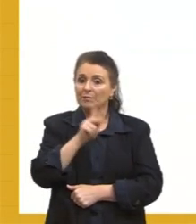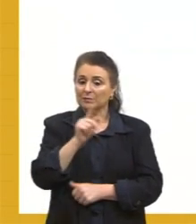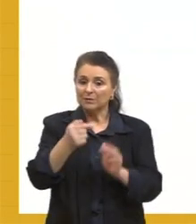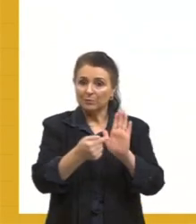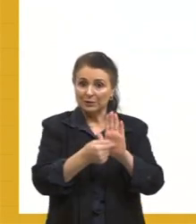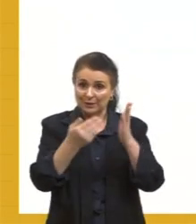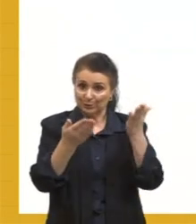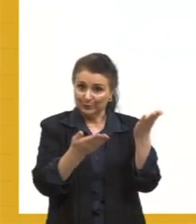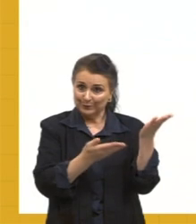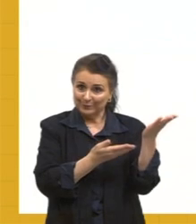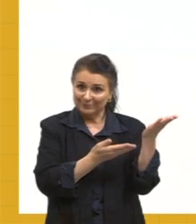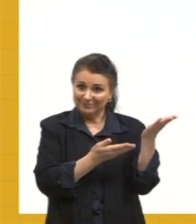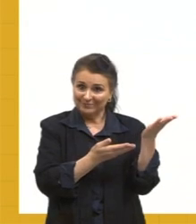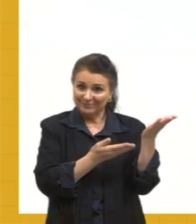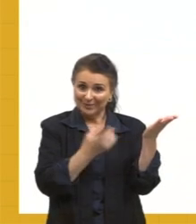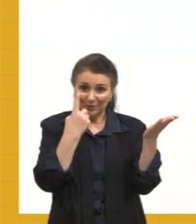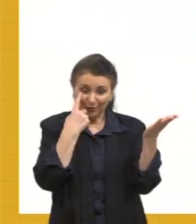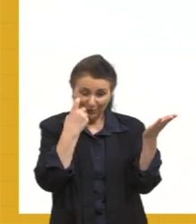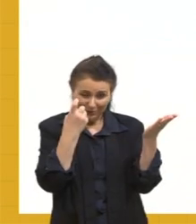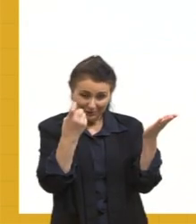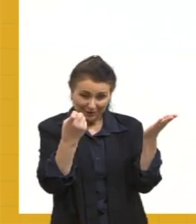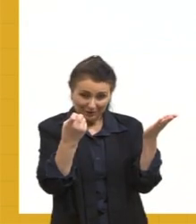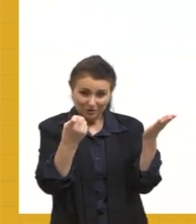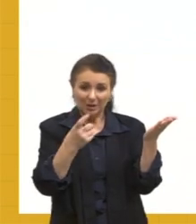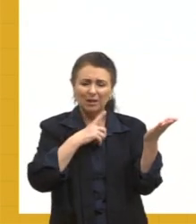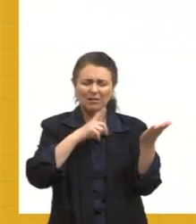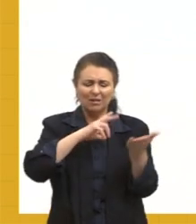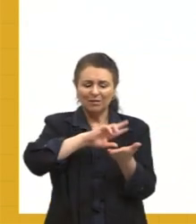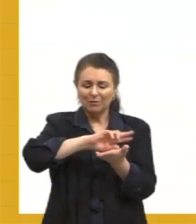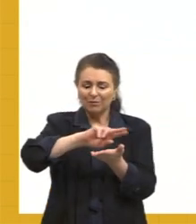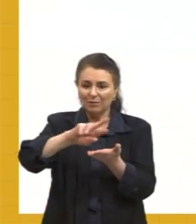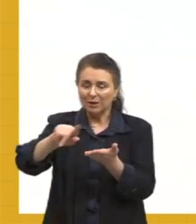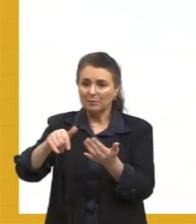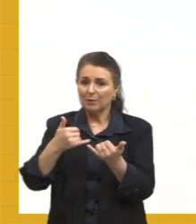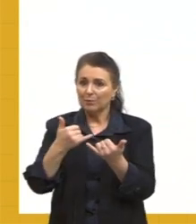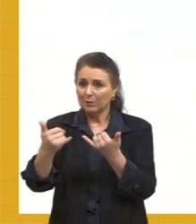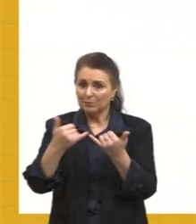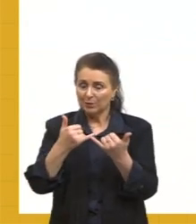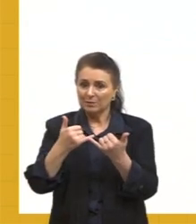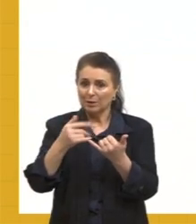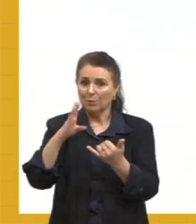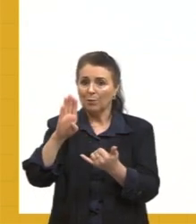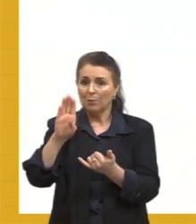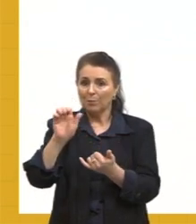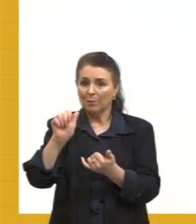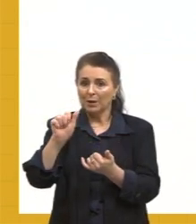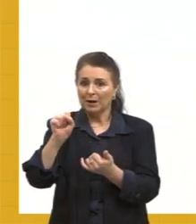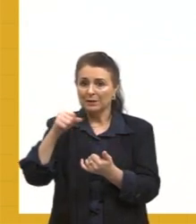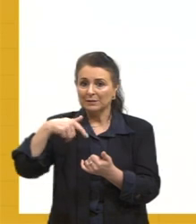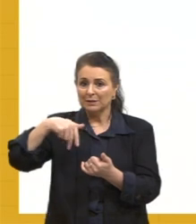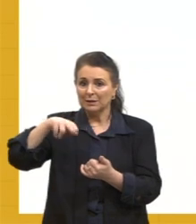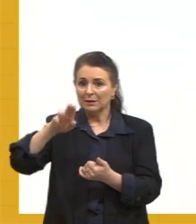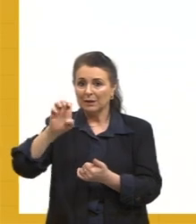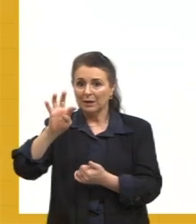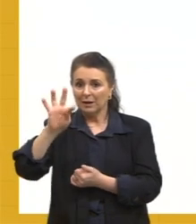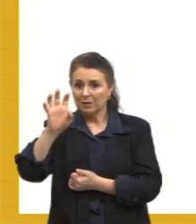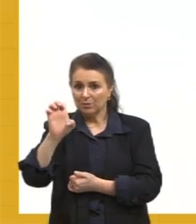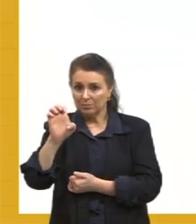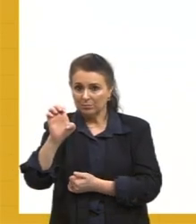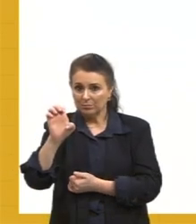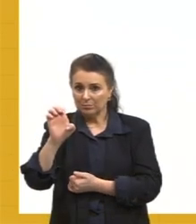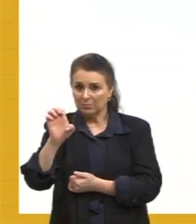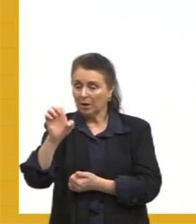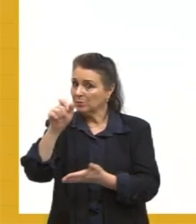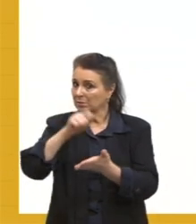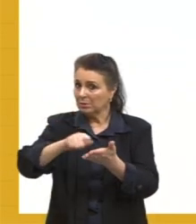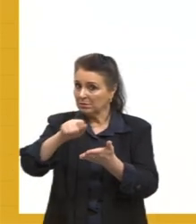aqui só a título de curiosidade, eu trouxe várias, mas, por exemplo, o basquete, a gente vai escrever exatamente como